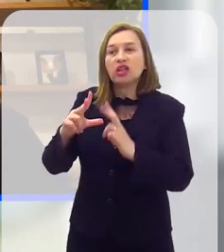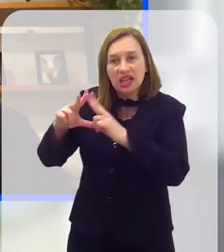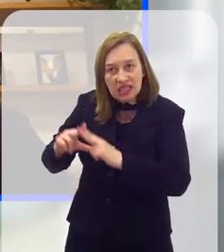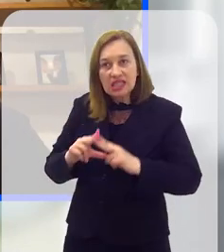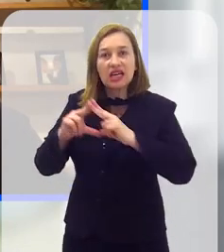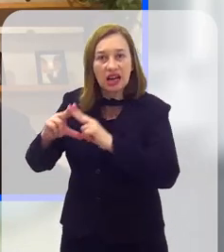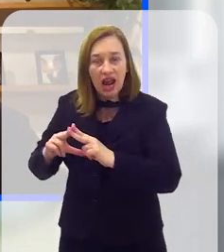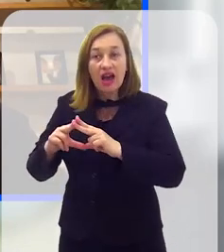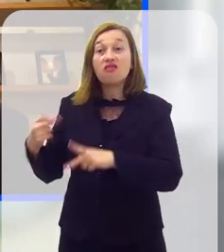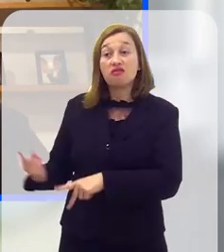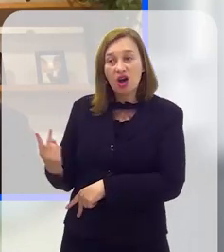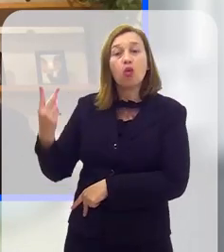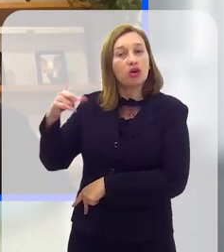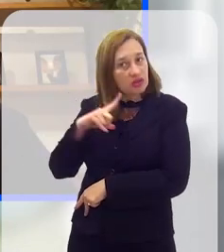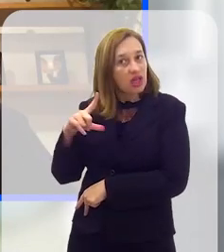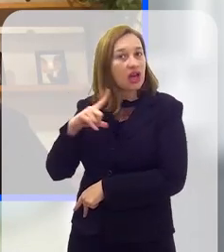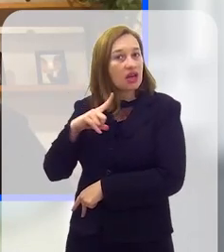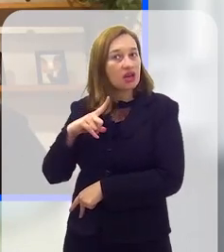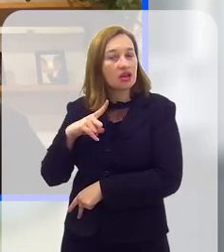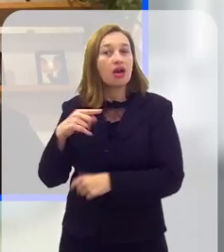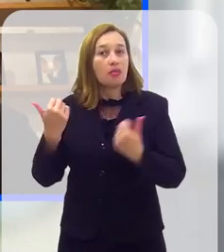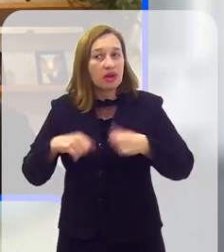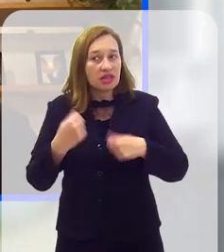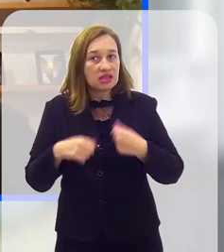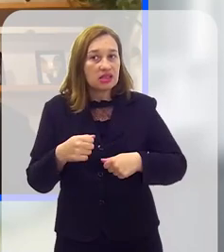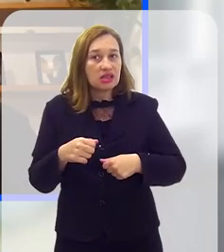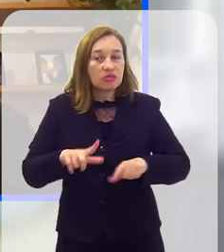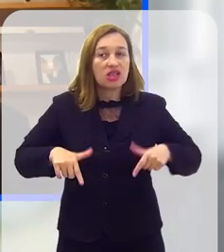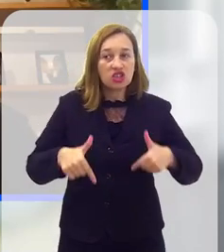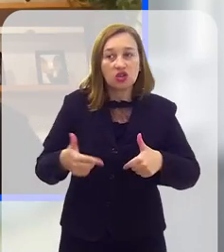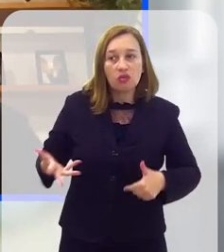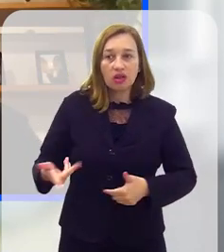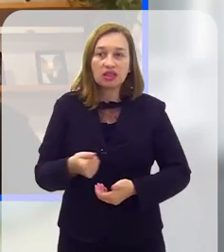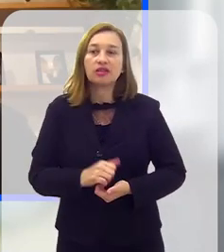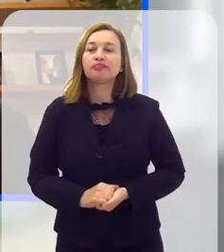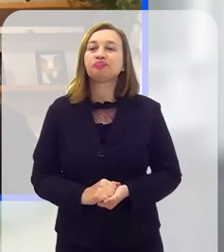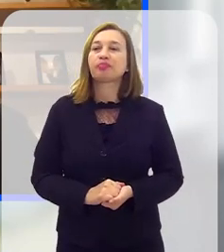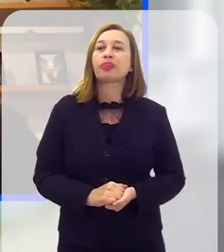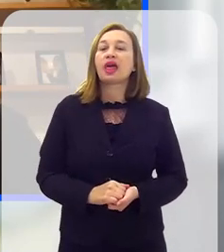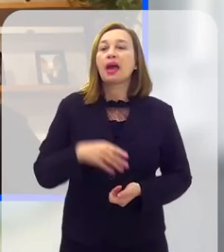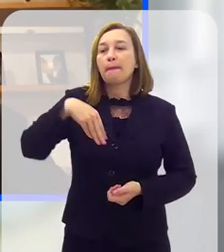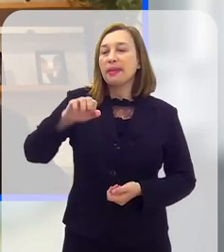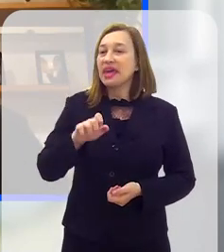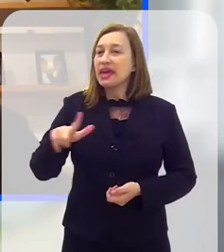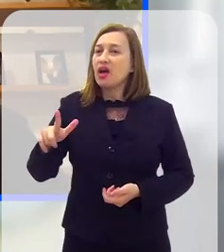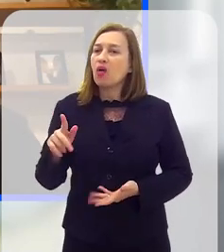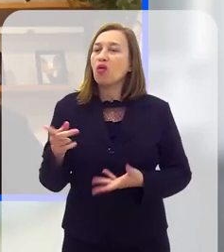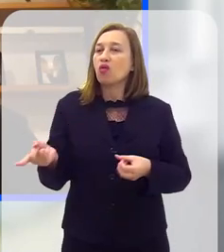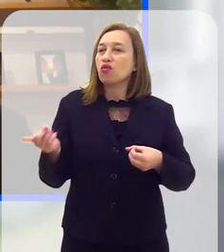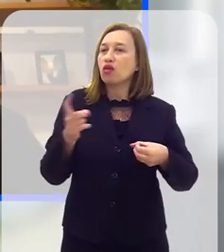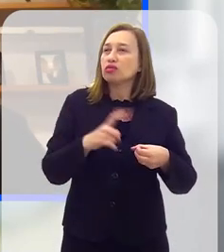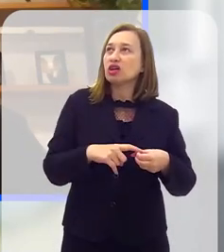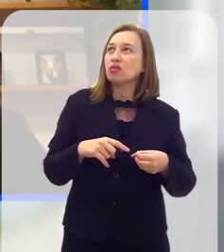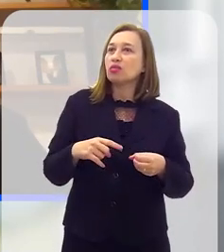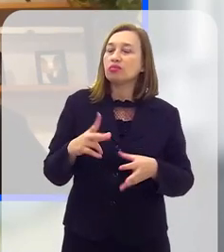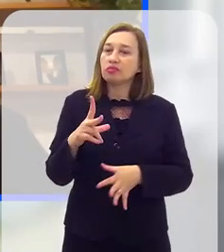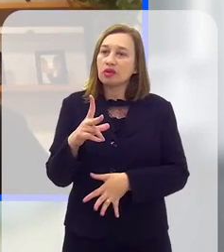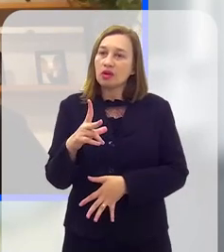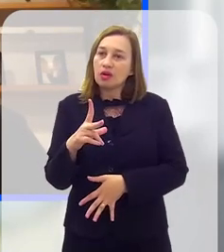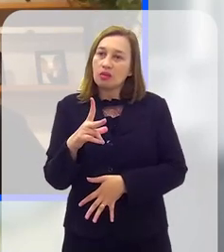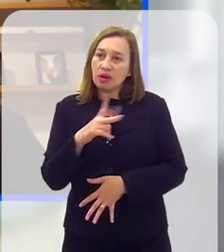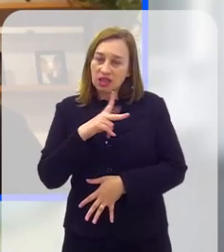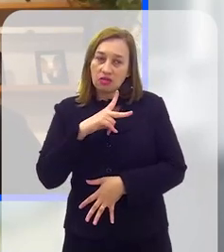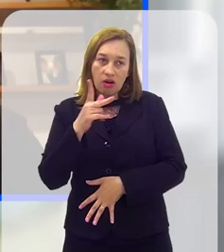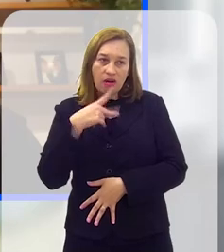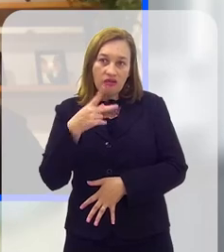consegue gerar novos materiais com isso e colocar de novo na cadeia produtiva. O Miguel, eu voltando à